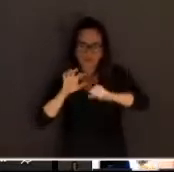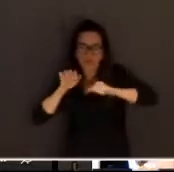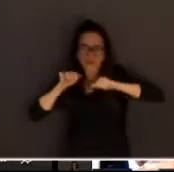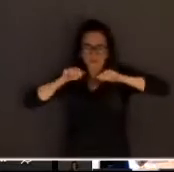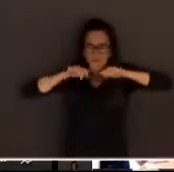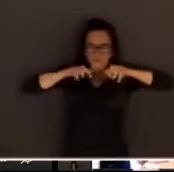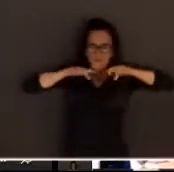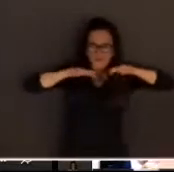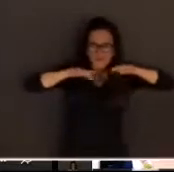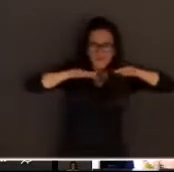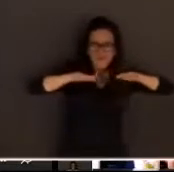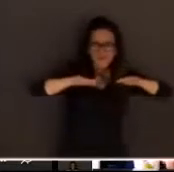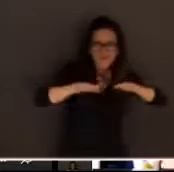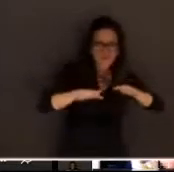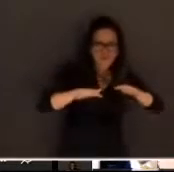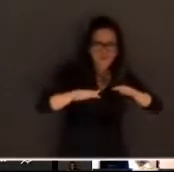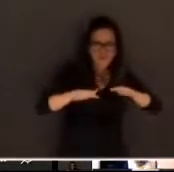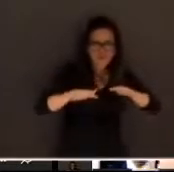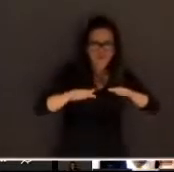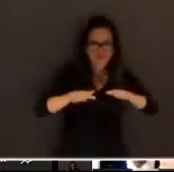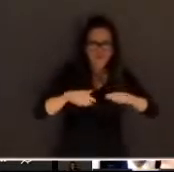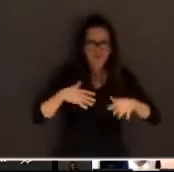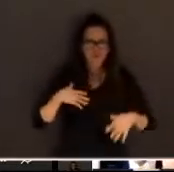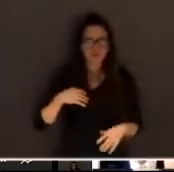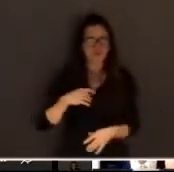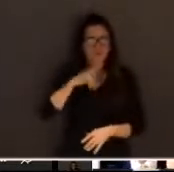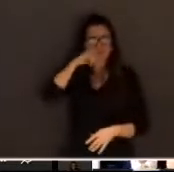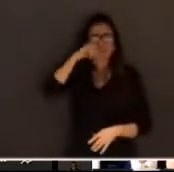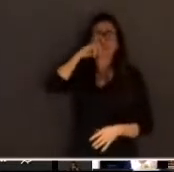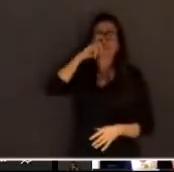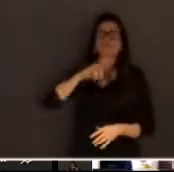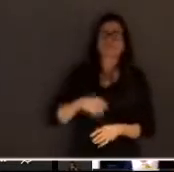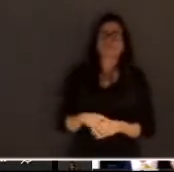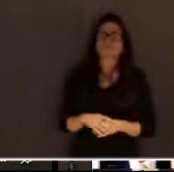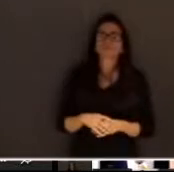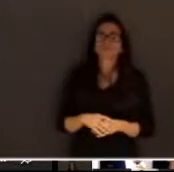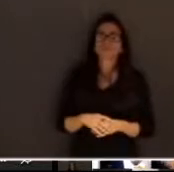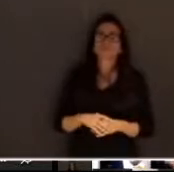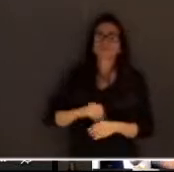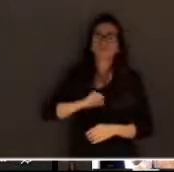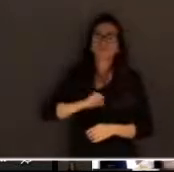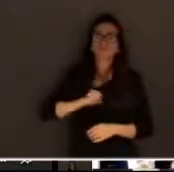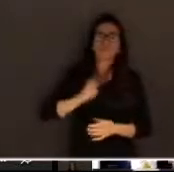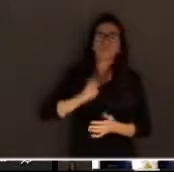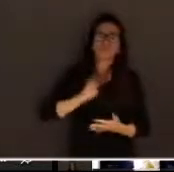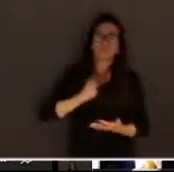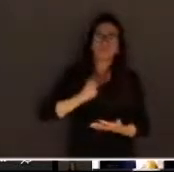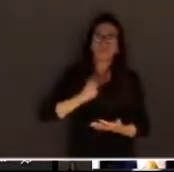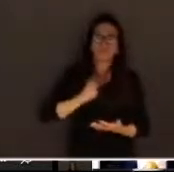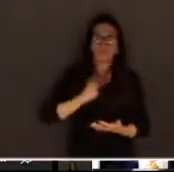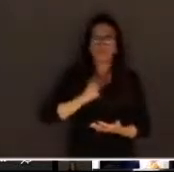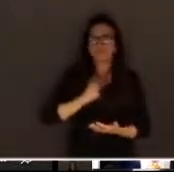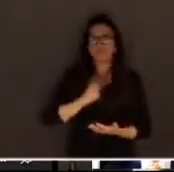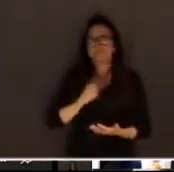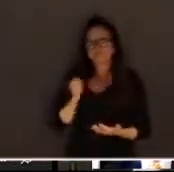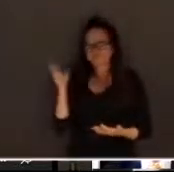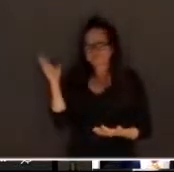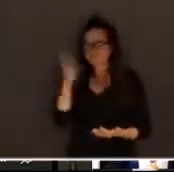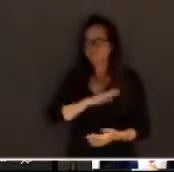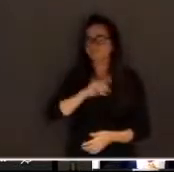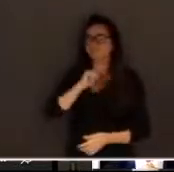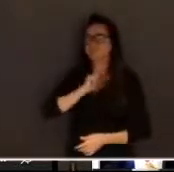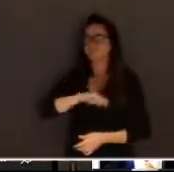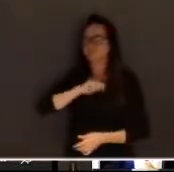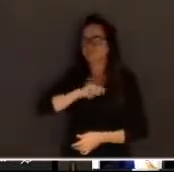prepotência, pela arrogância, pelo ódio e pela maldade. Eu